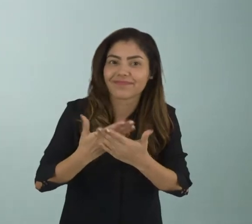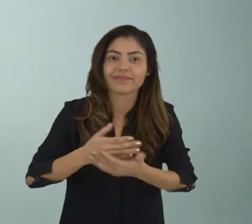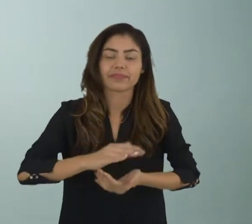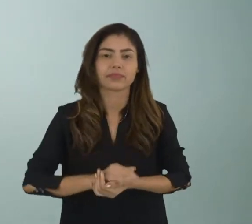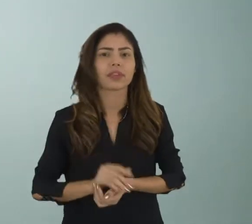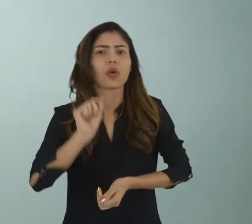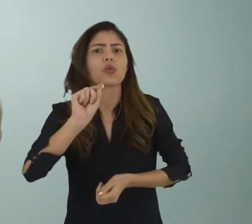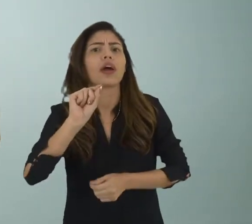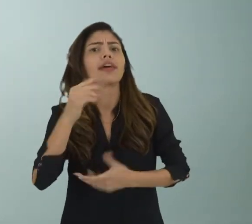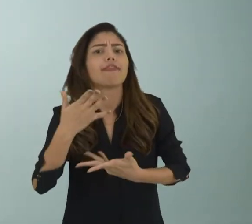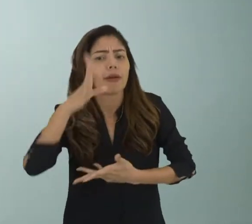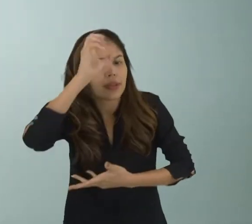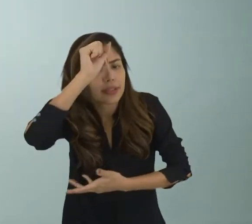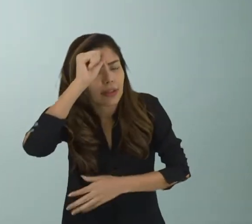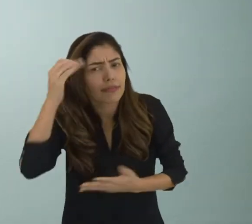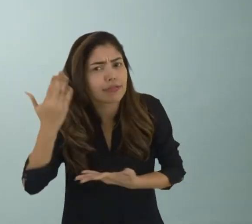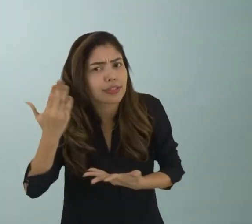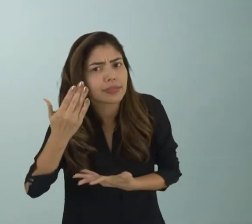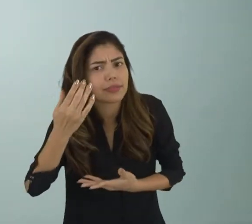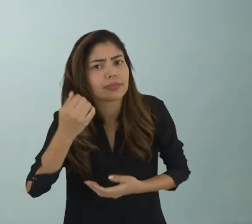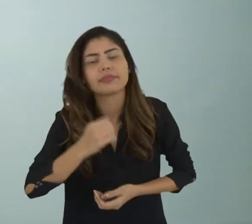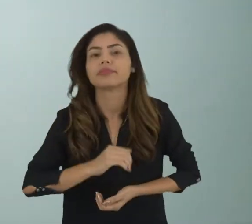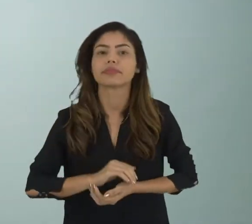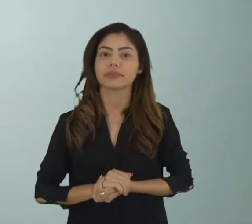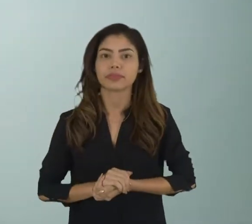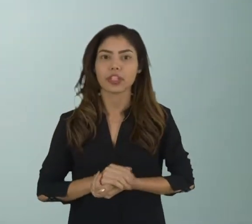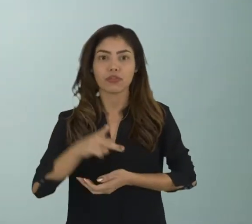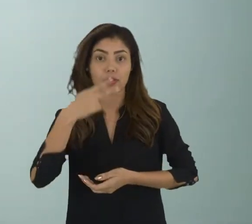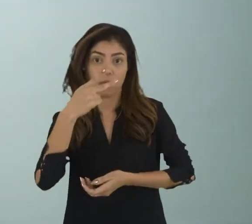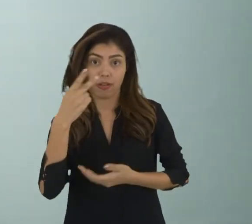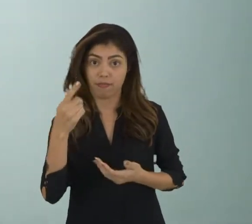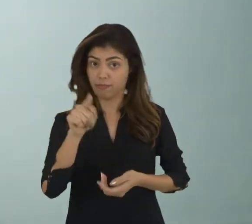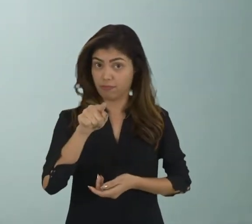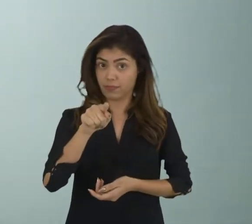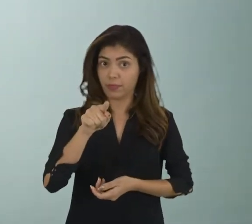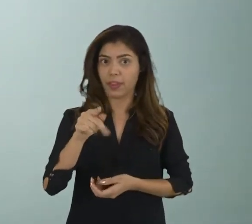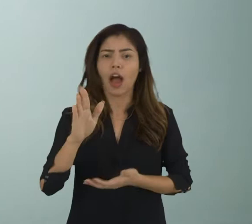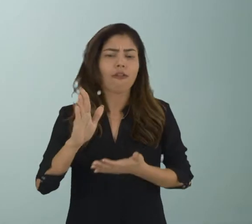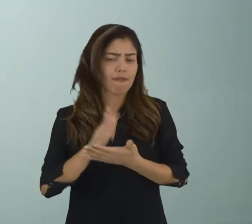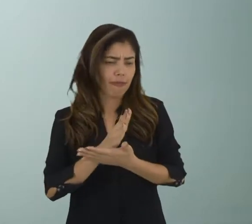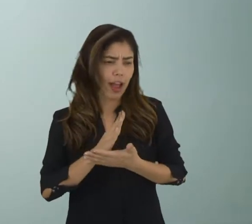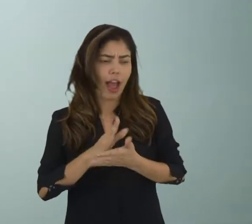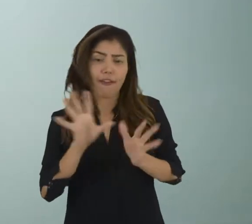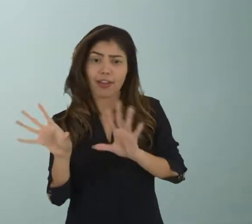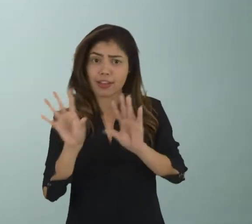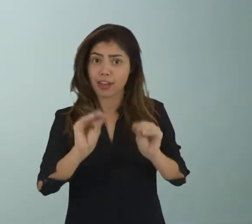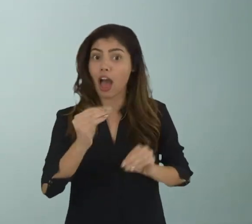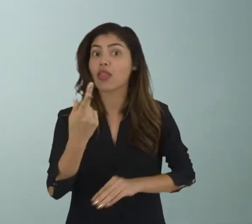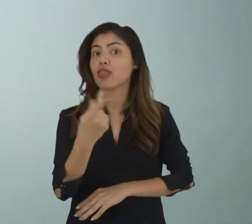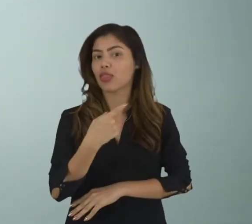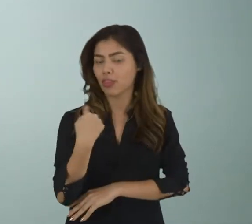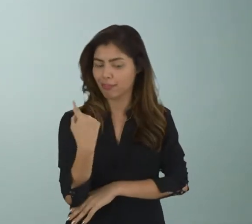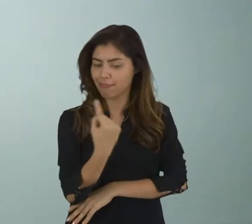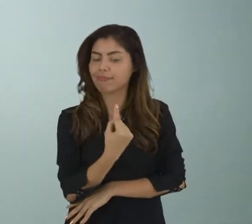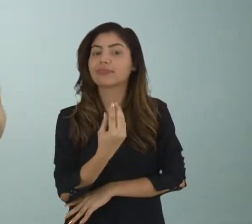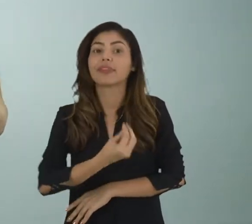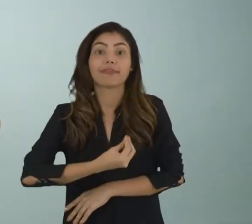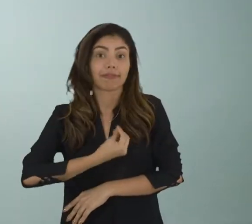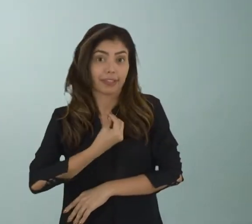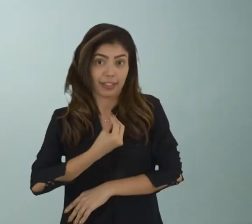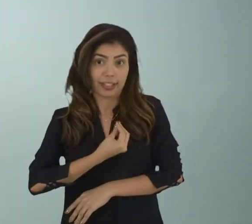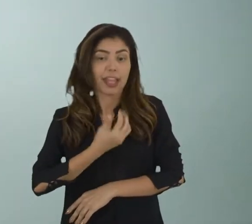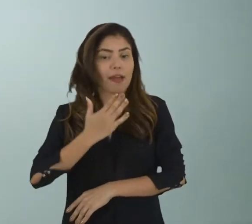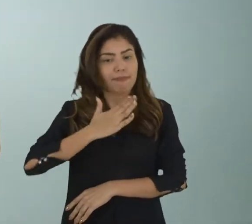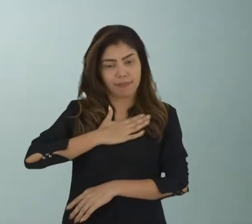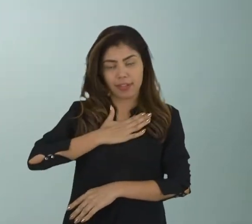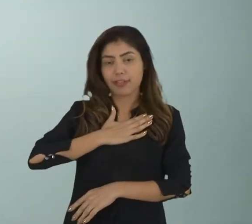O que será que nós vamos aprender hoje? Eu vou falar para vocês que é algo que faz parte da nossa vida, faz